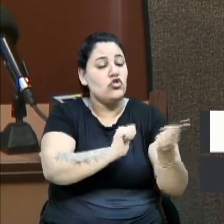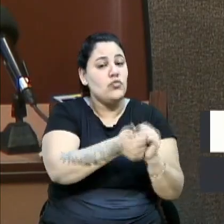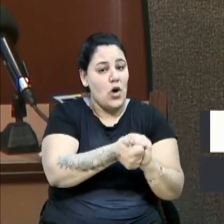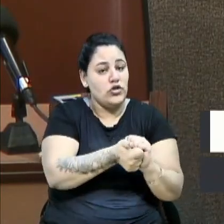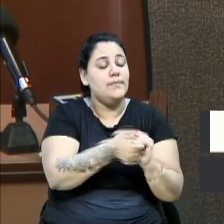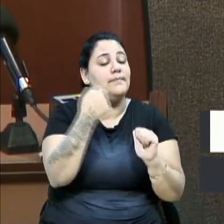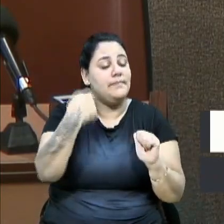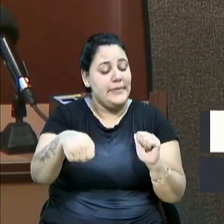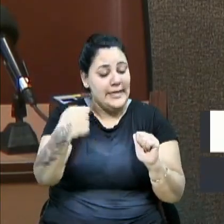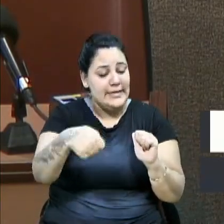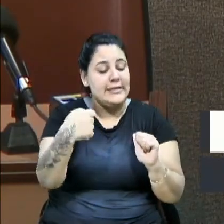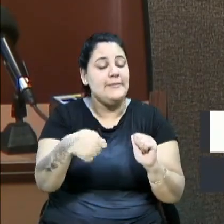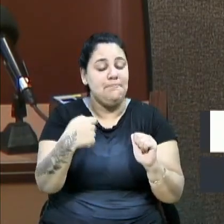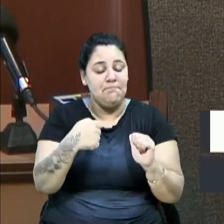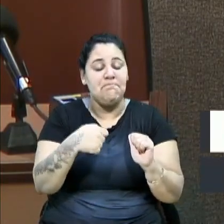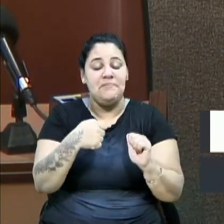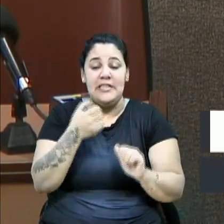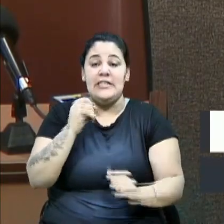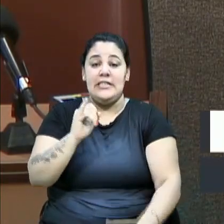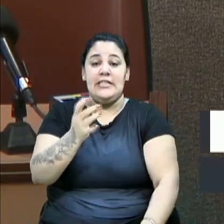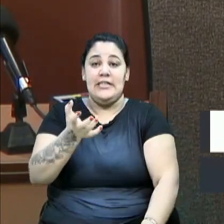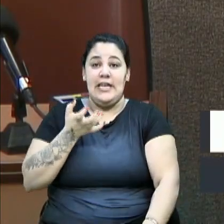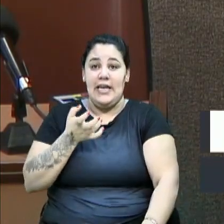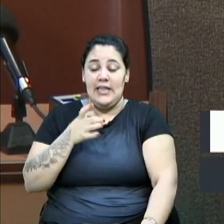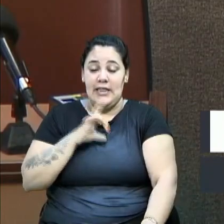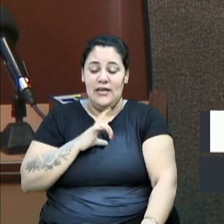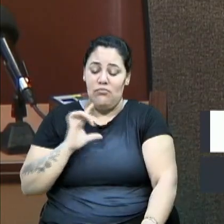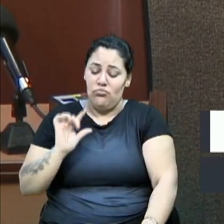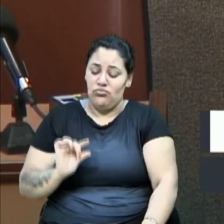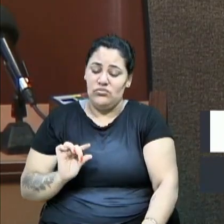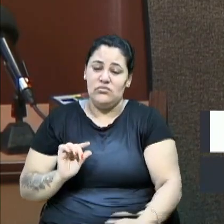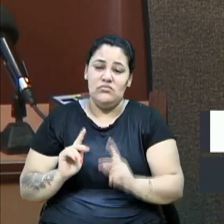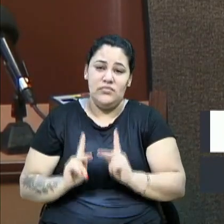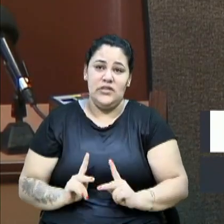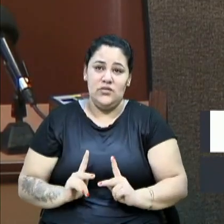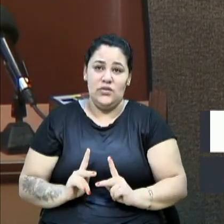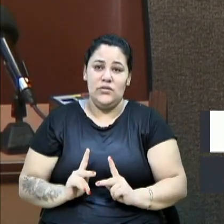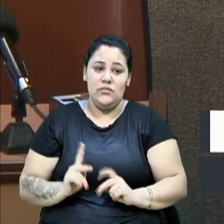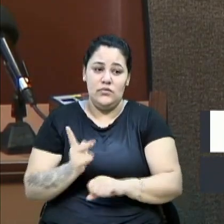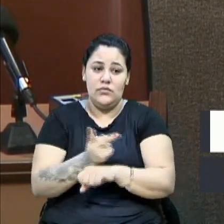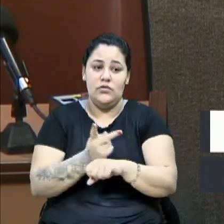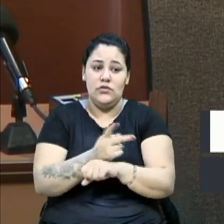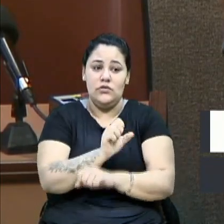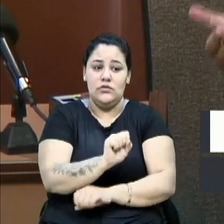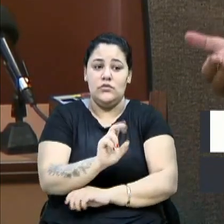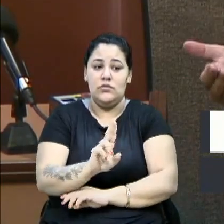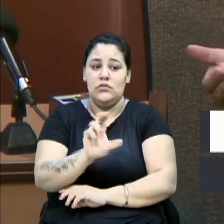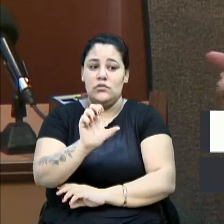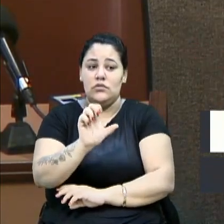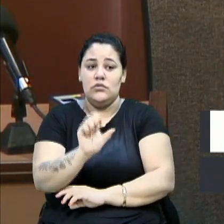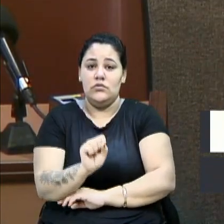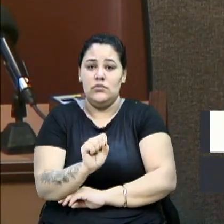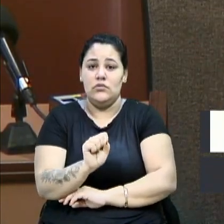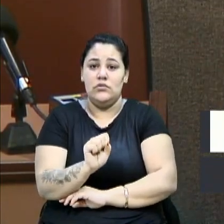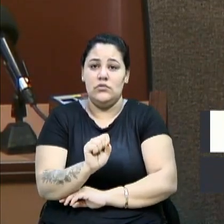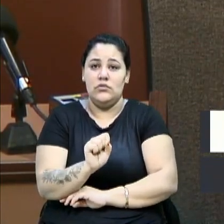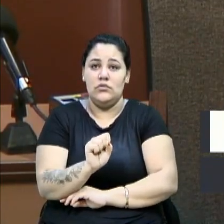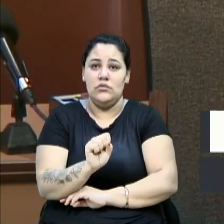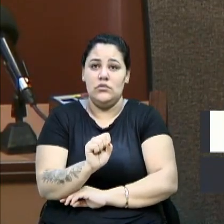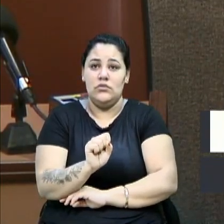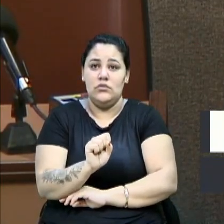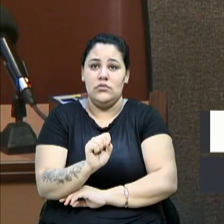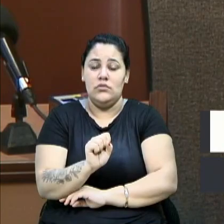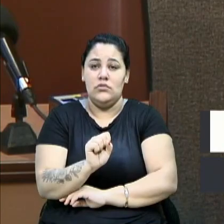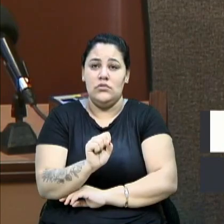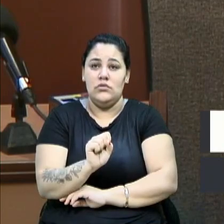menos pessoas buscando o SUS, menos pessoas doentes, menos pessoas